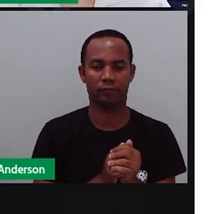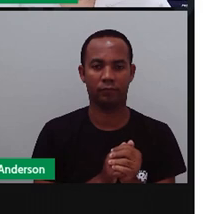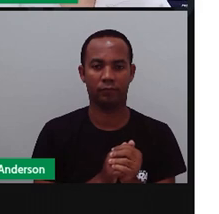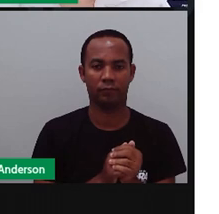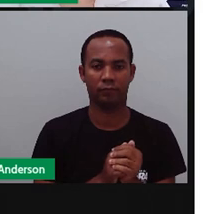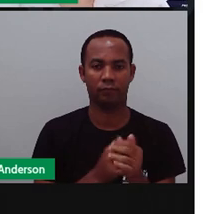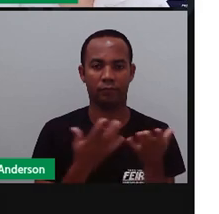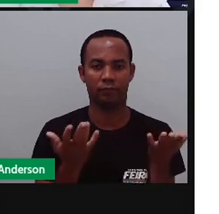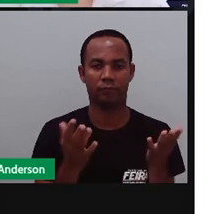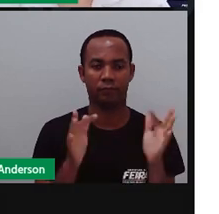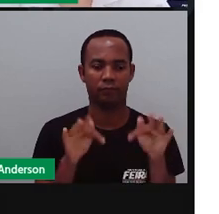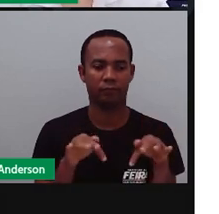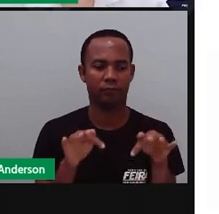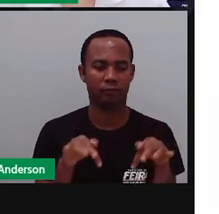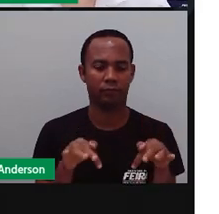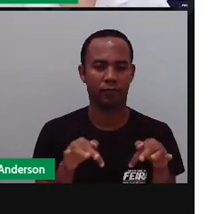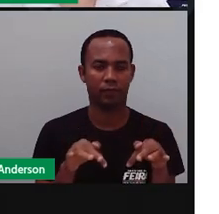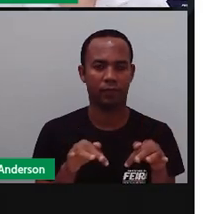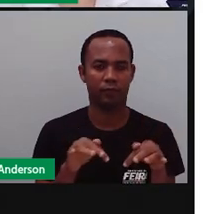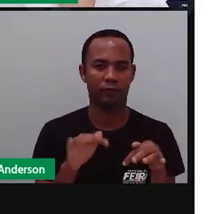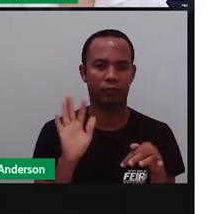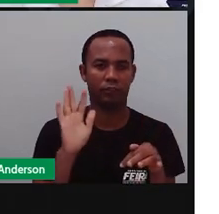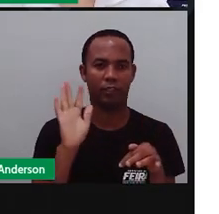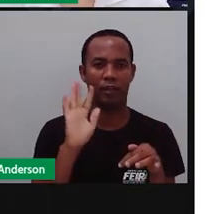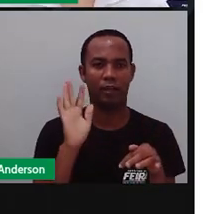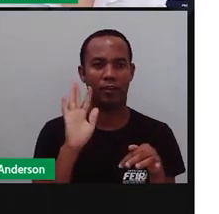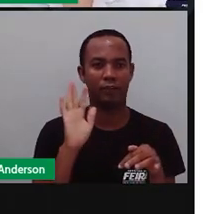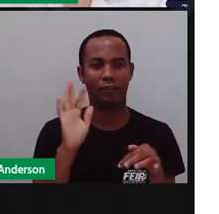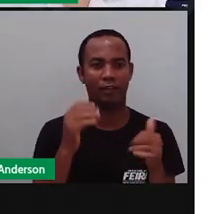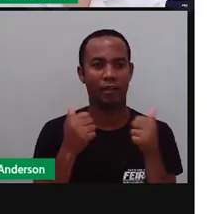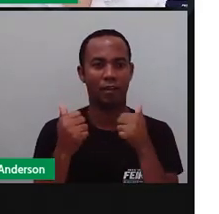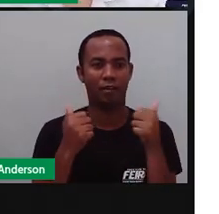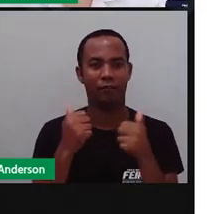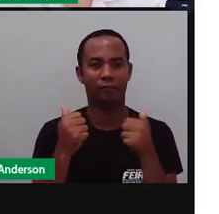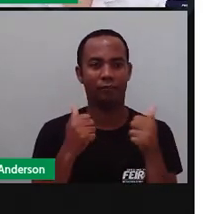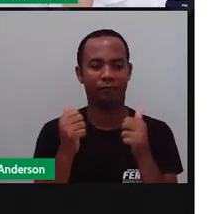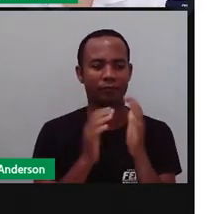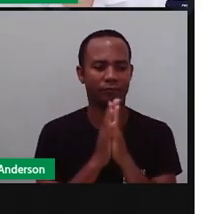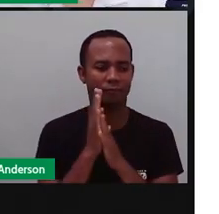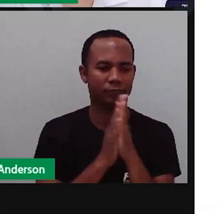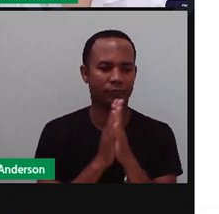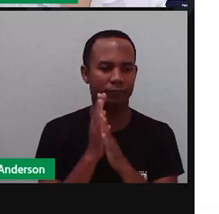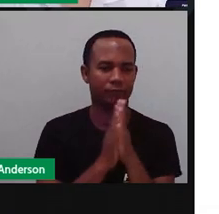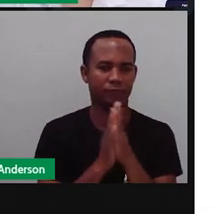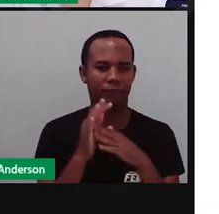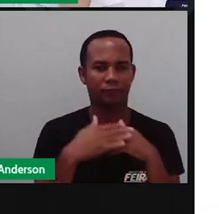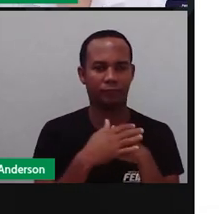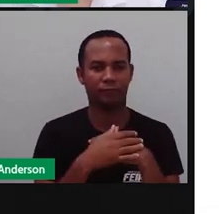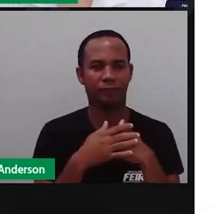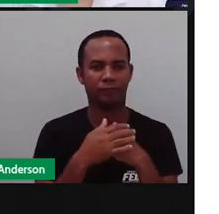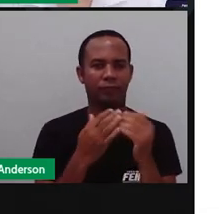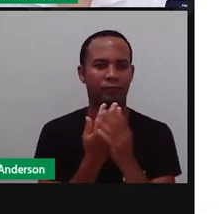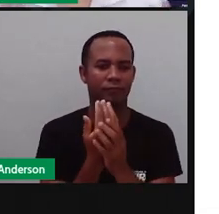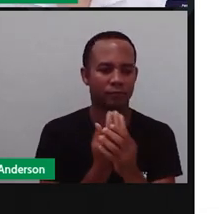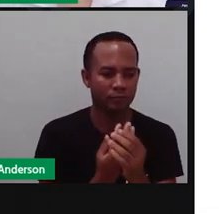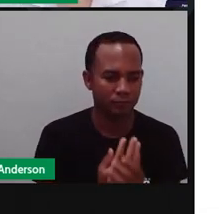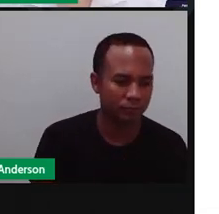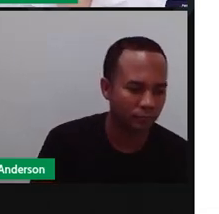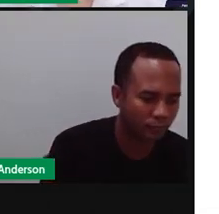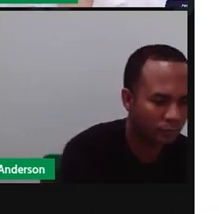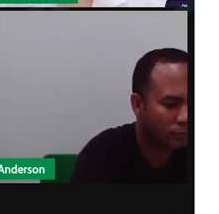E por fim, né? Os nossos recadinhos. Lavar uma mão. Lavar outra.